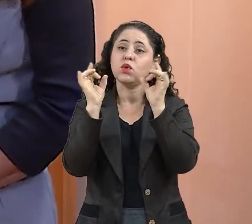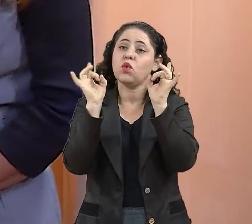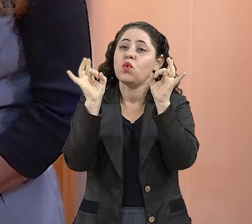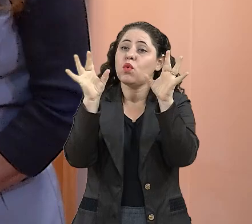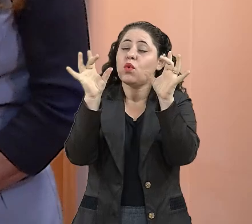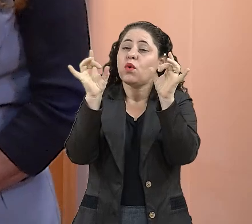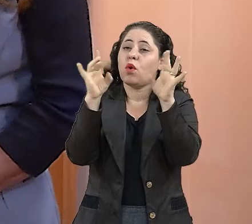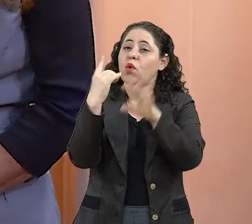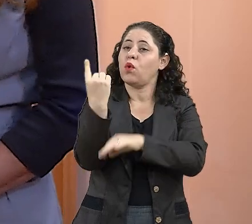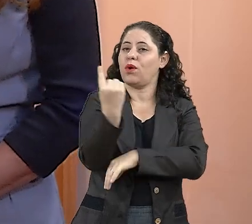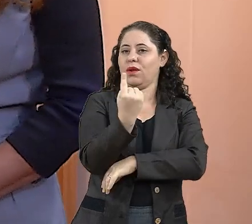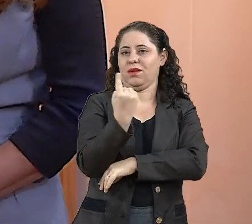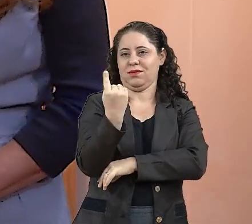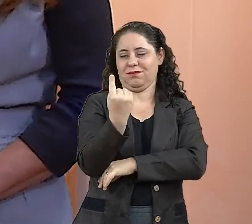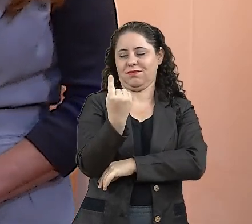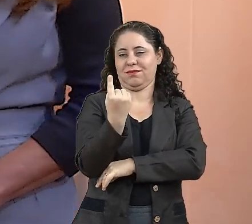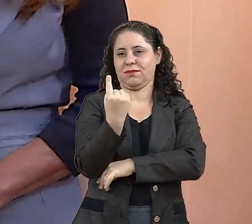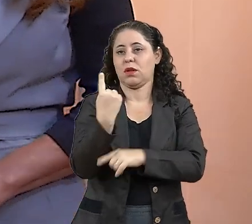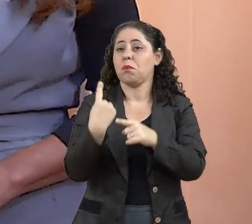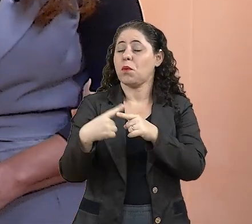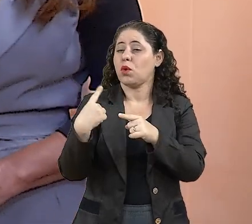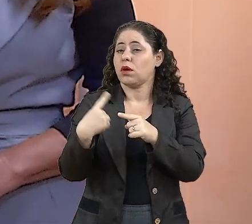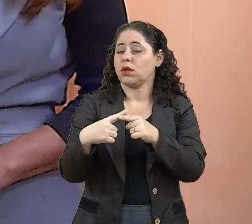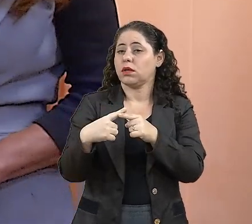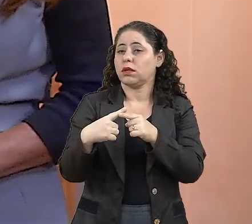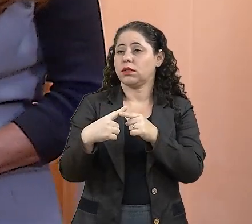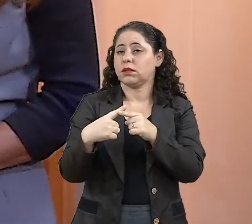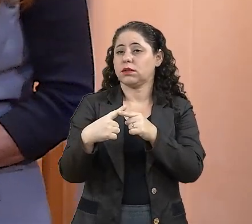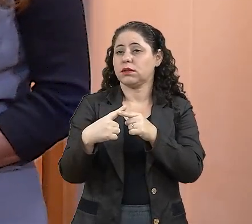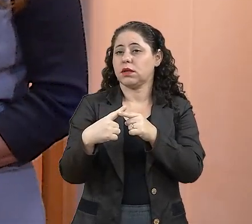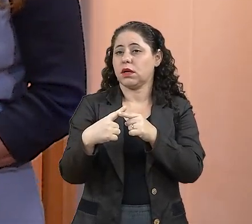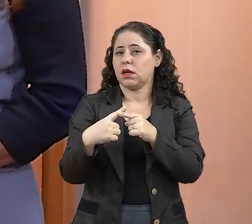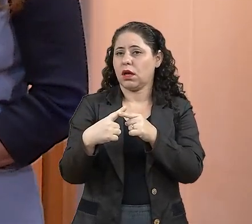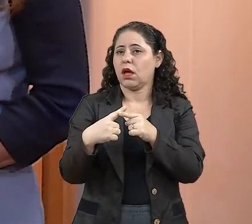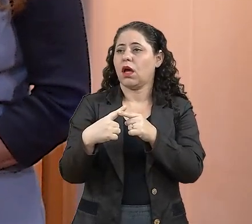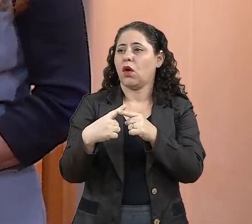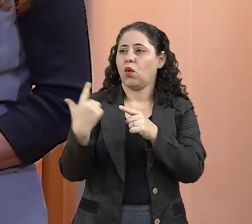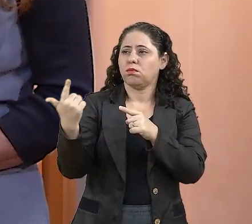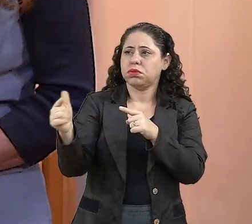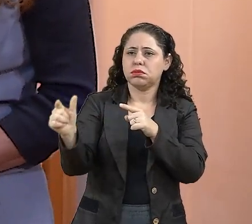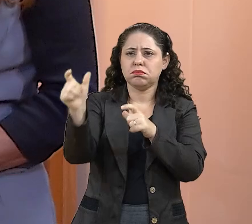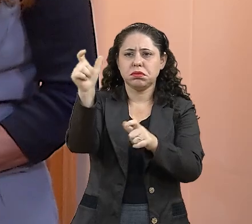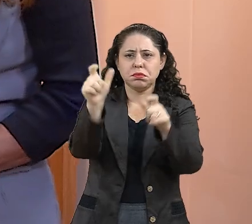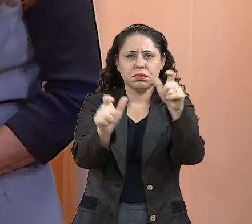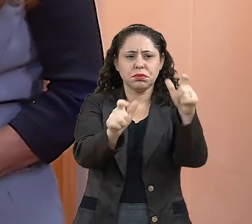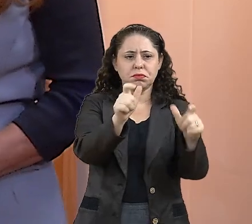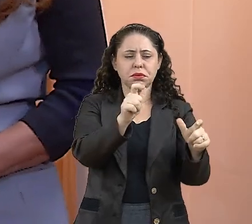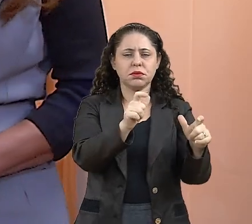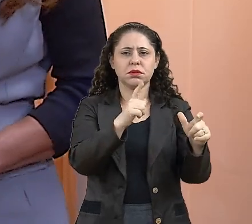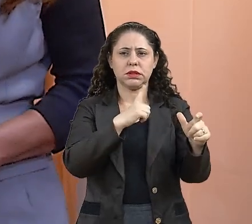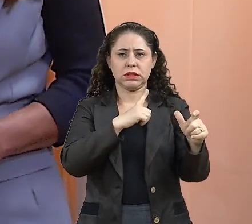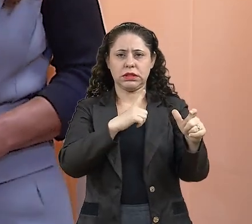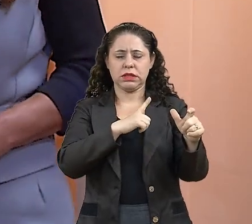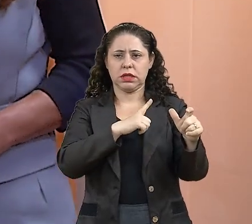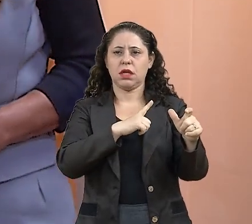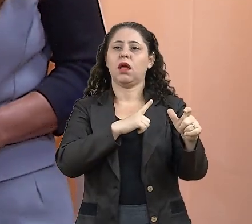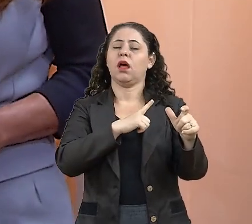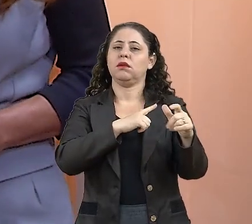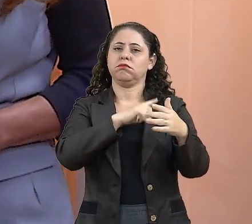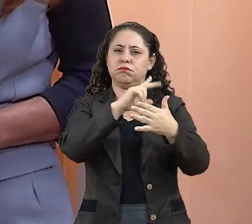única. Ela é uma sessão solene, bem concorrida. Ela tem todo um